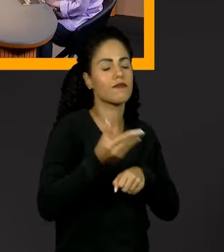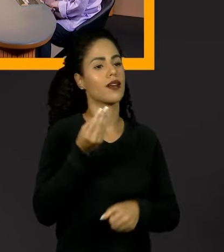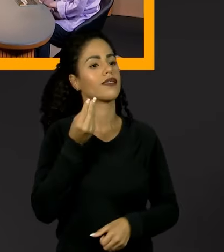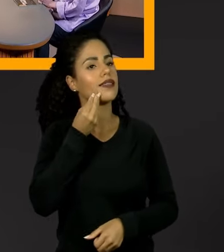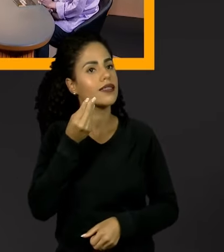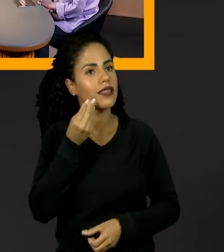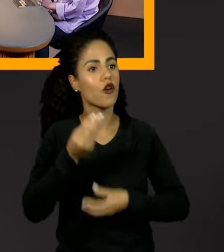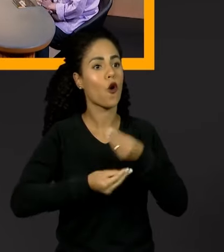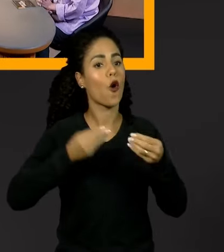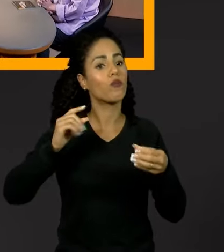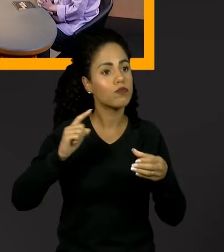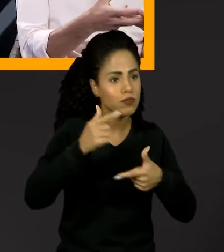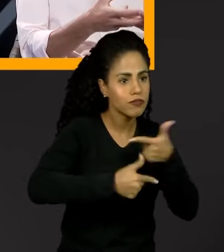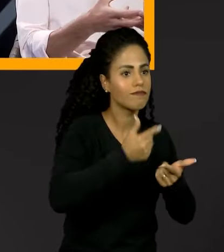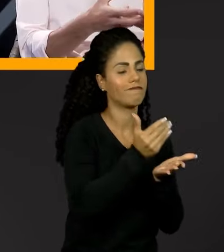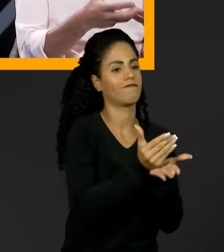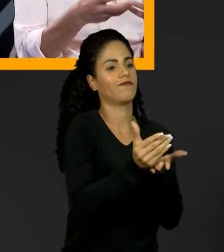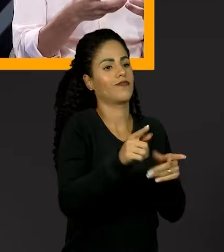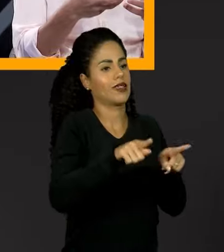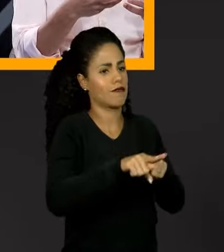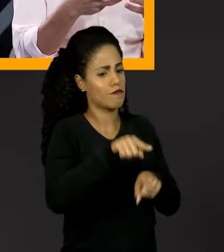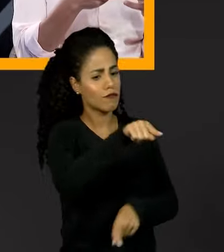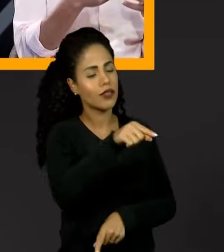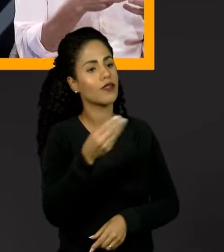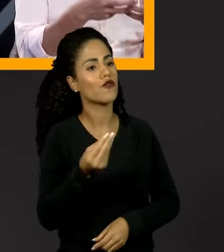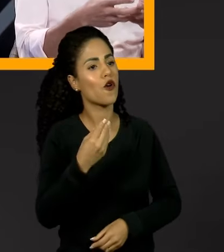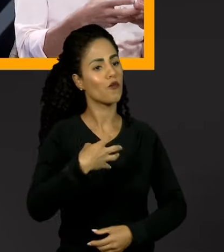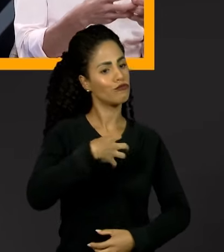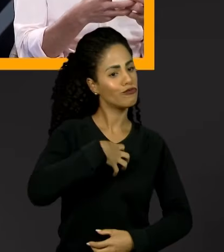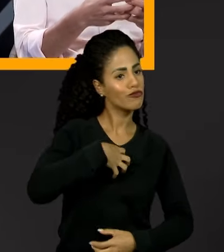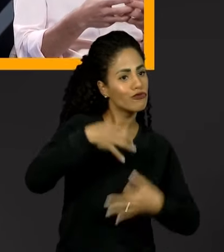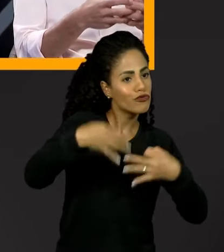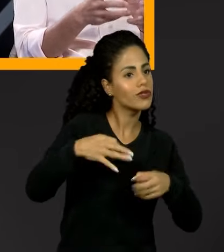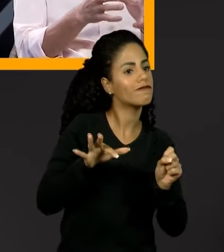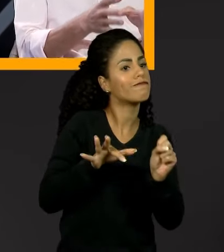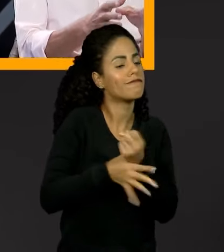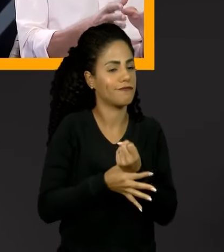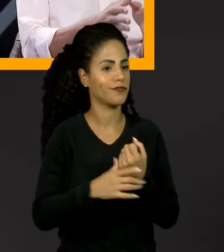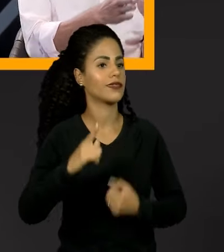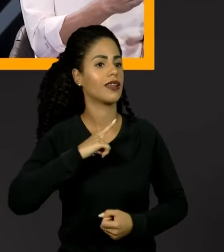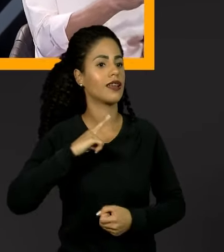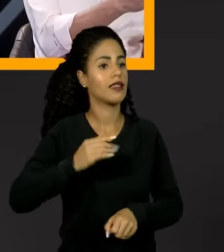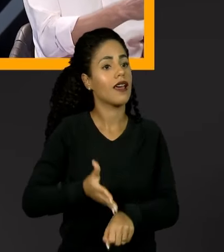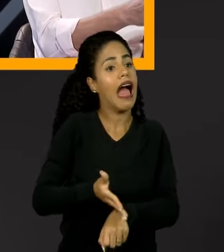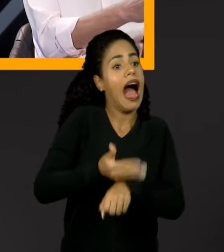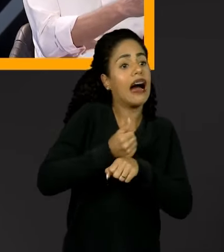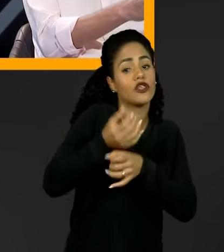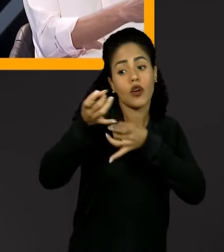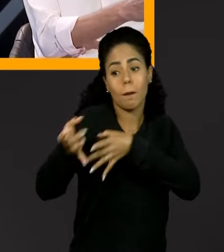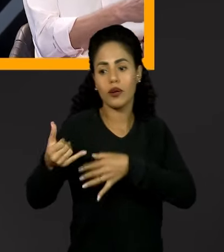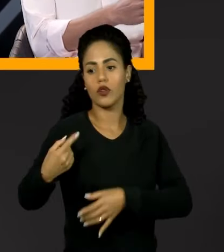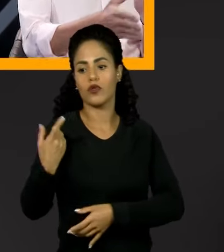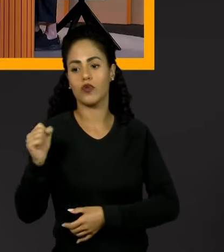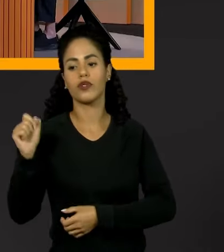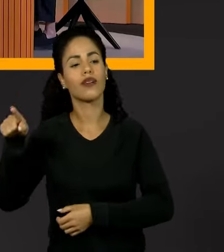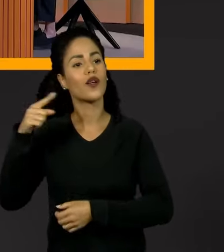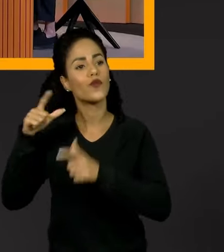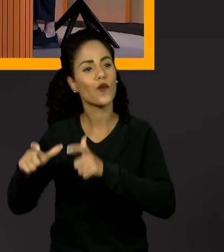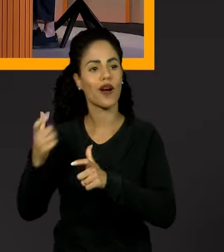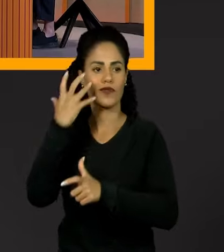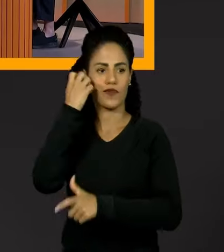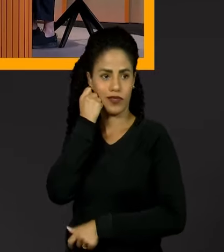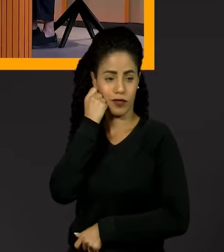e ingressarem no mercado de trabalho de forma protegida, resguardada, antes de terem que deixar as casas de acolhimento.